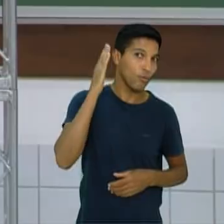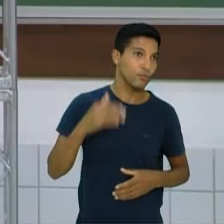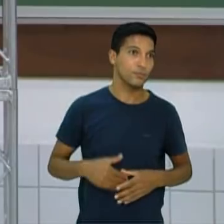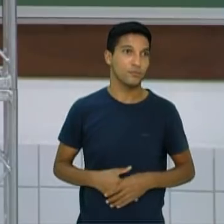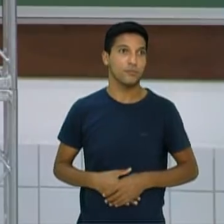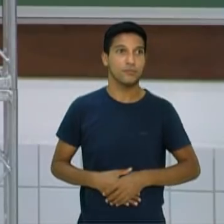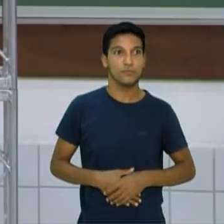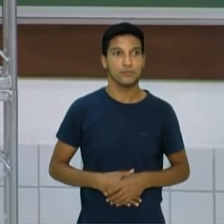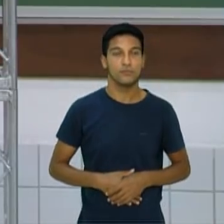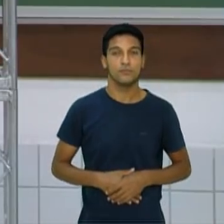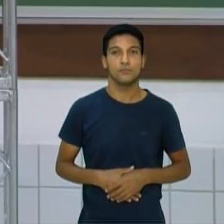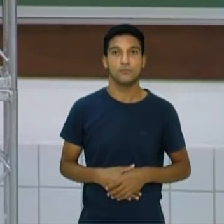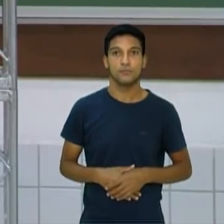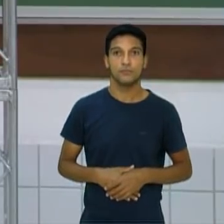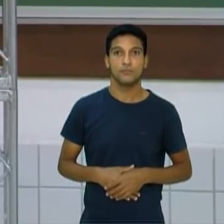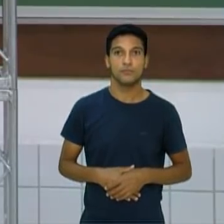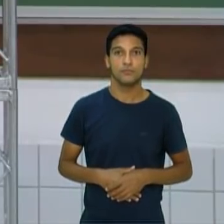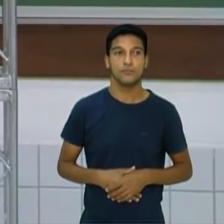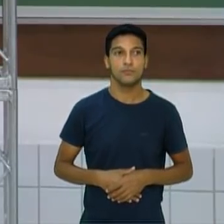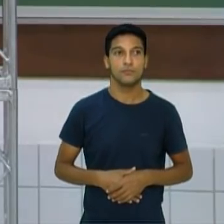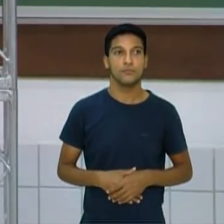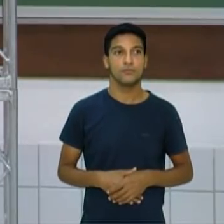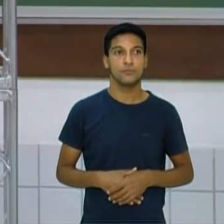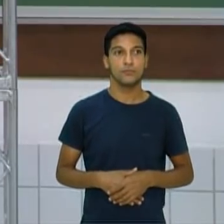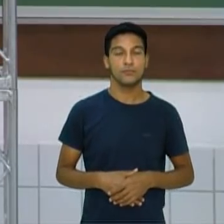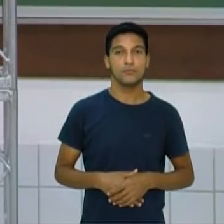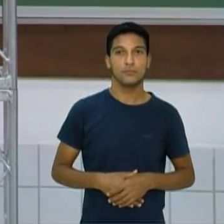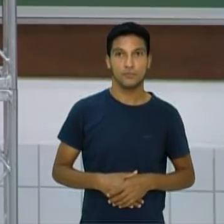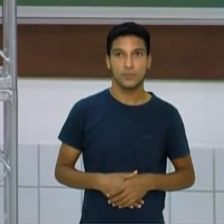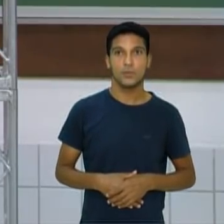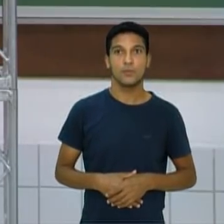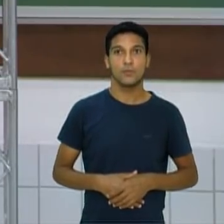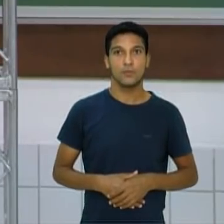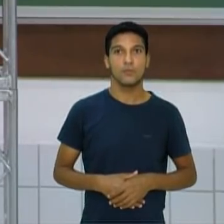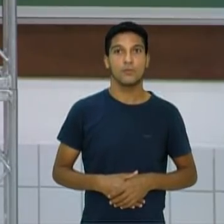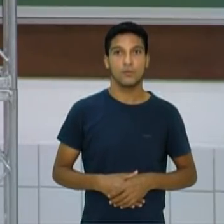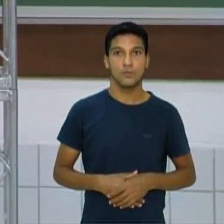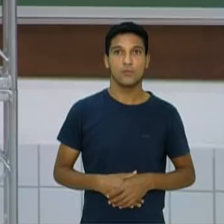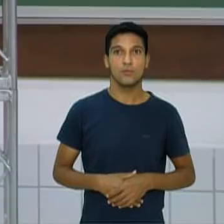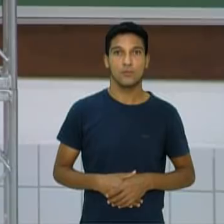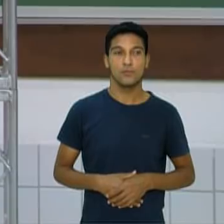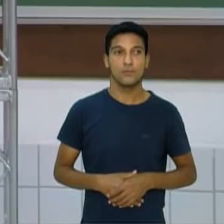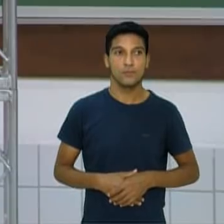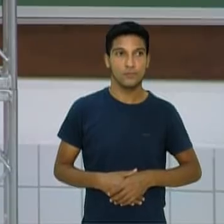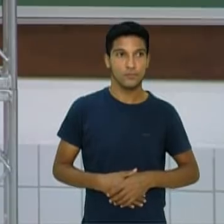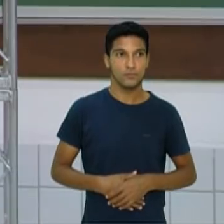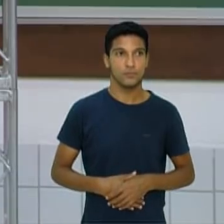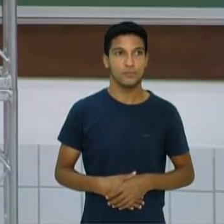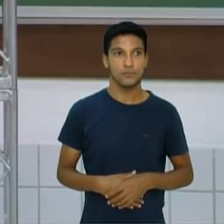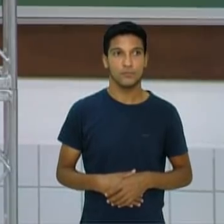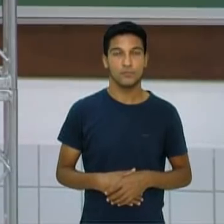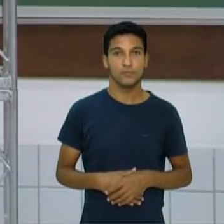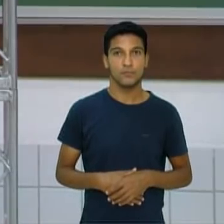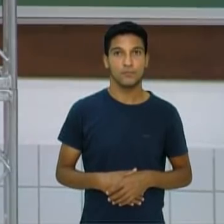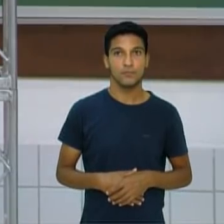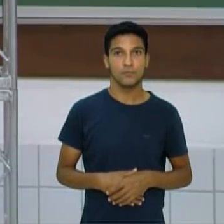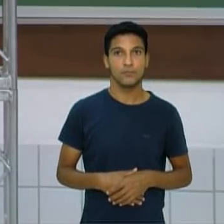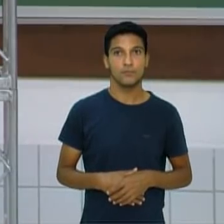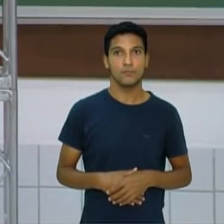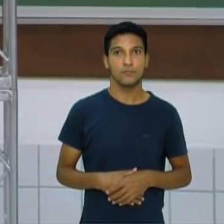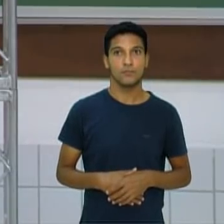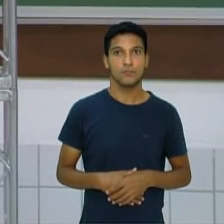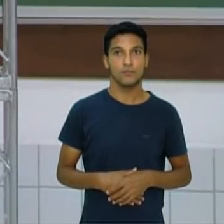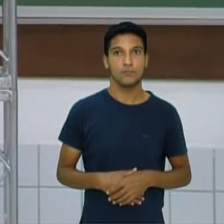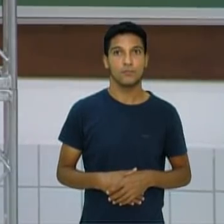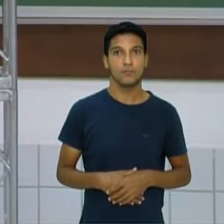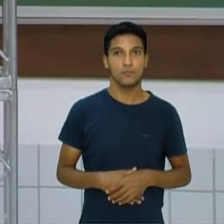lateral, certo? Dou a volta, mais ou menos, na guarda do meu adversário. Então, eu me aproximo, solto o braço